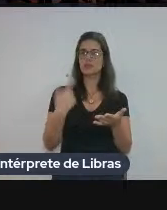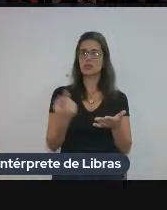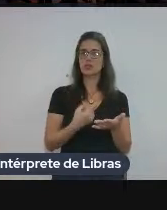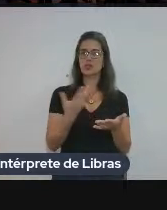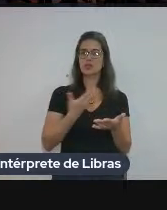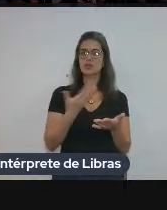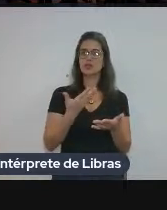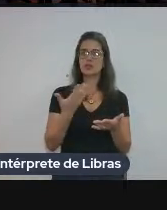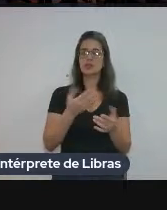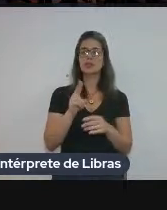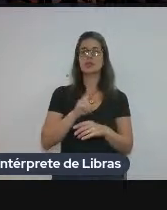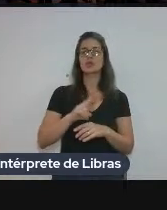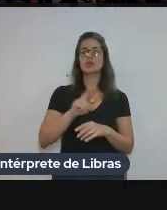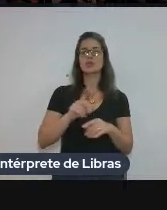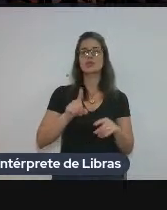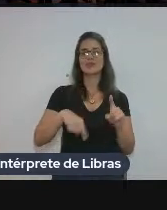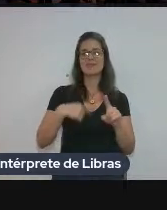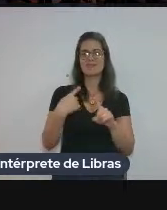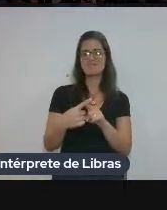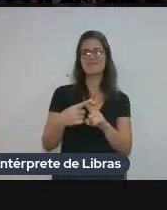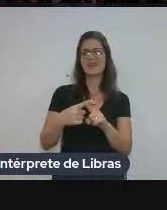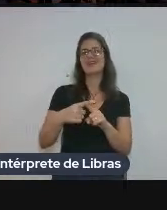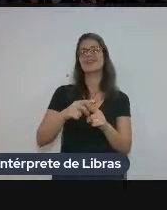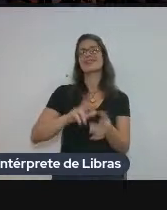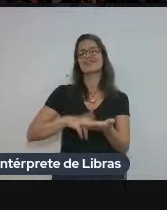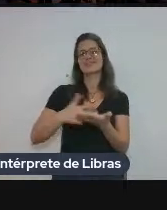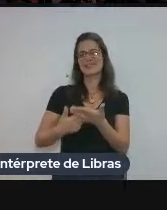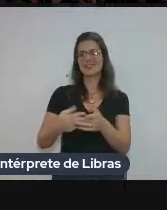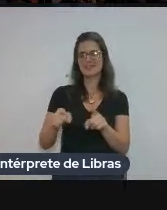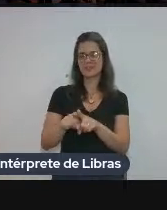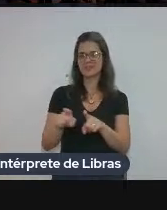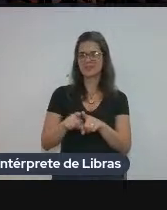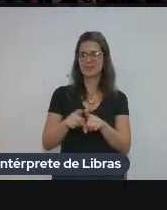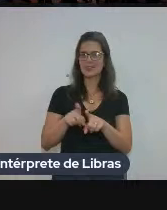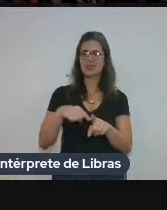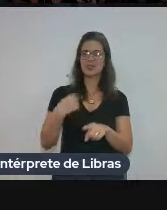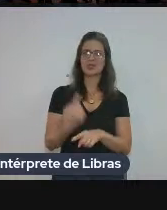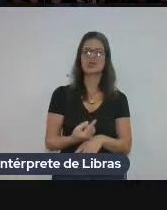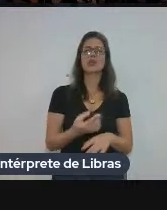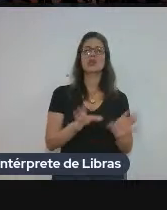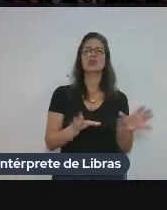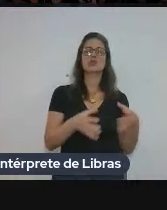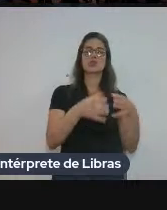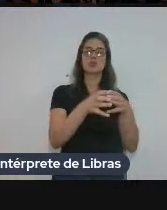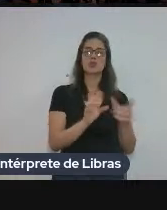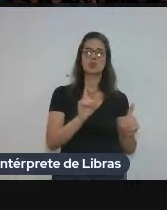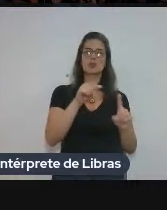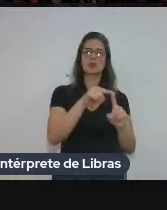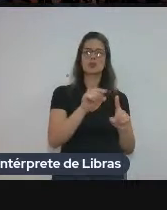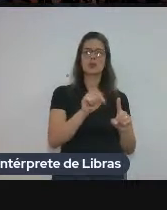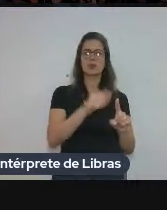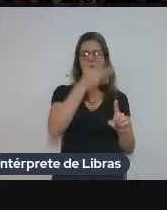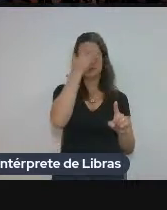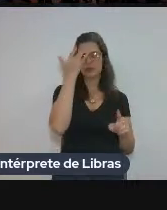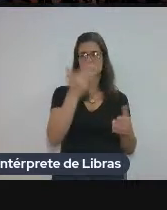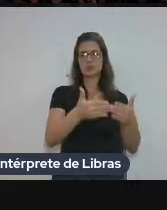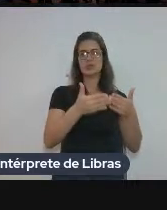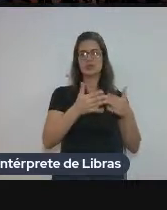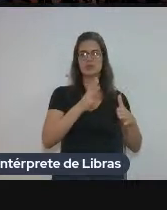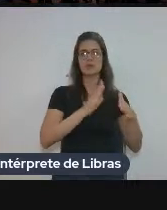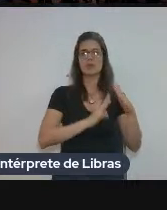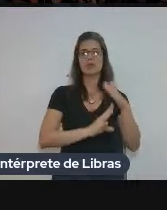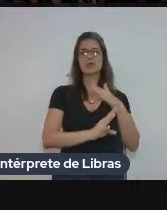de expandir com interpretação, se possível. O nosso público-alvo, né? São textos para solicitantes de refúgio e